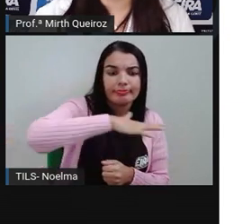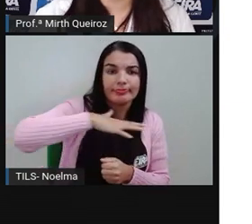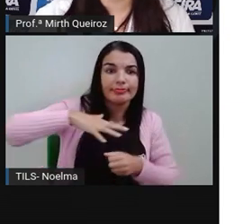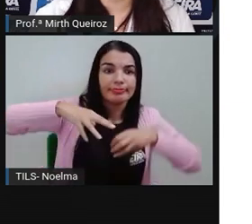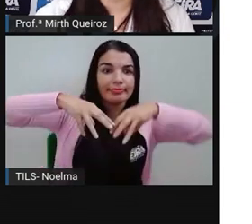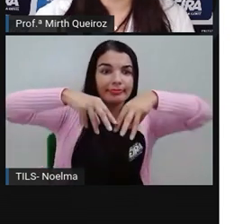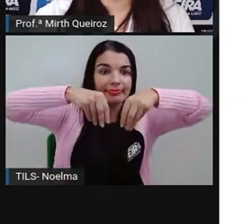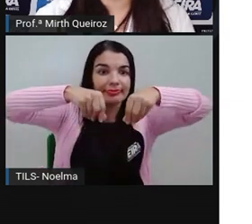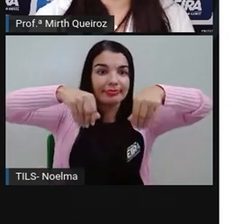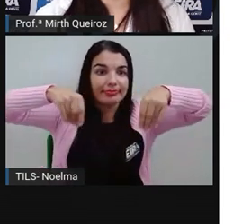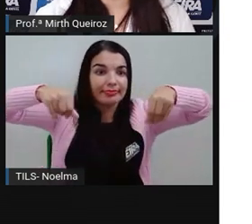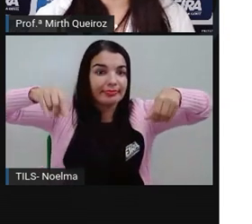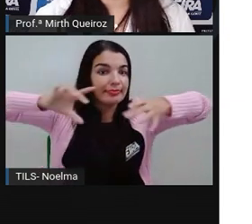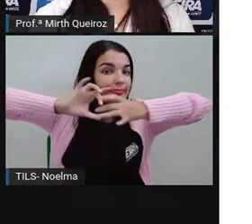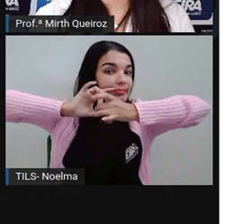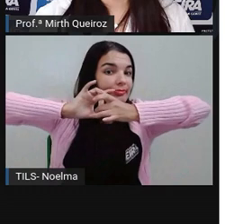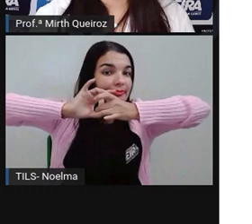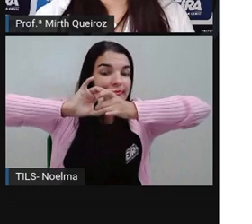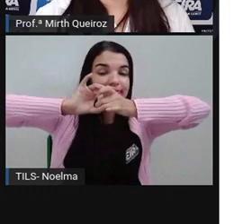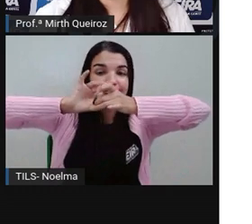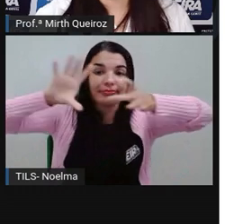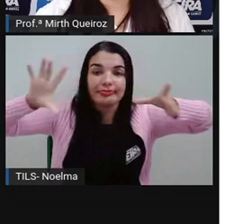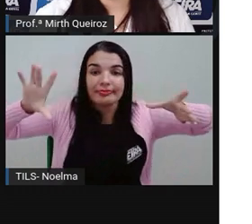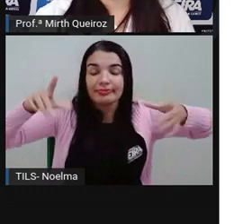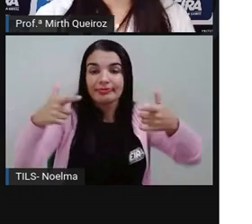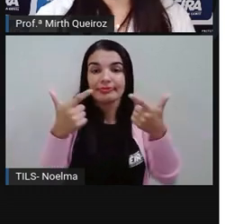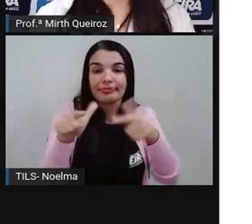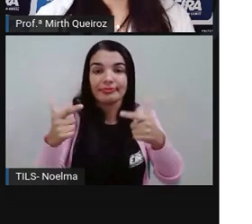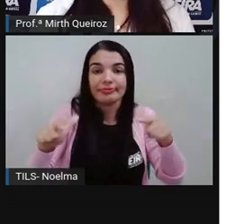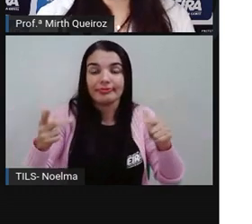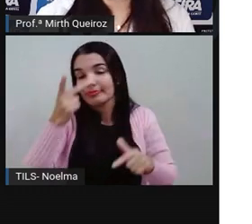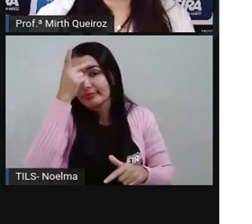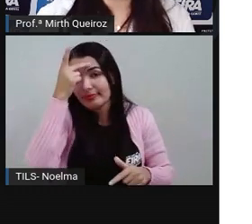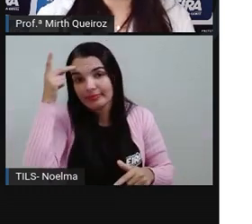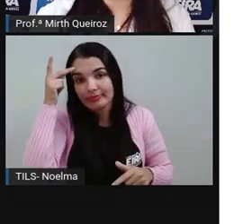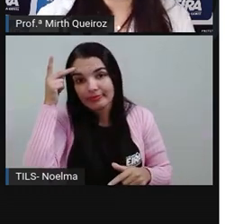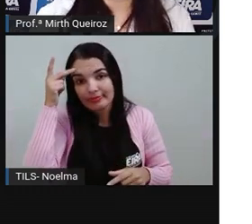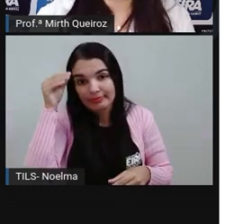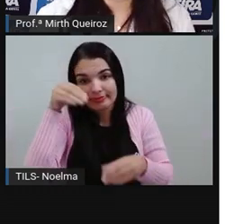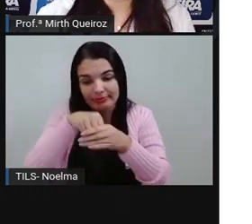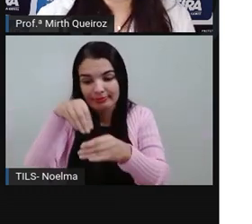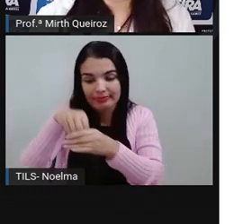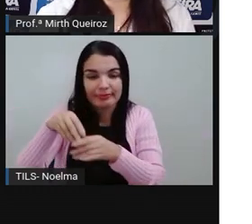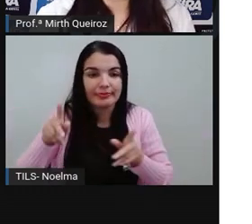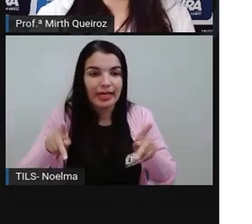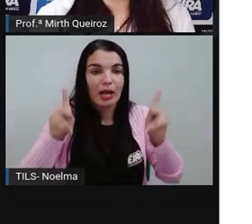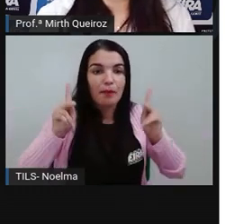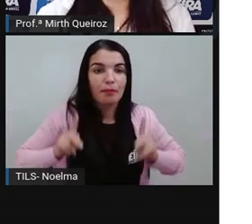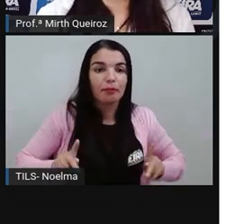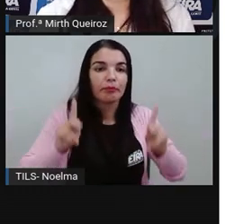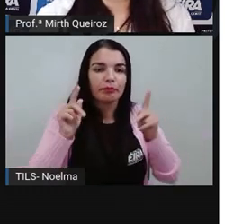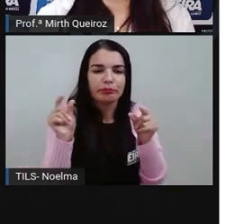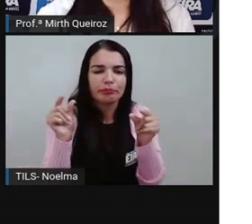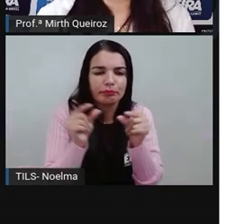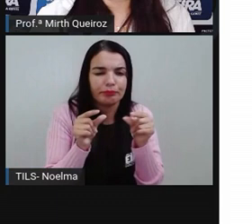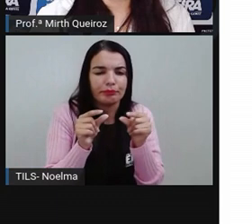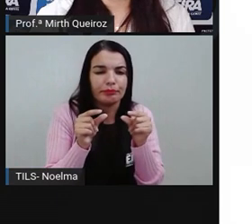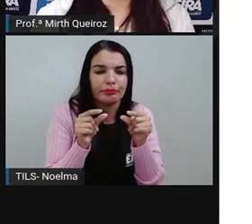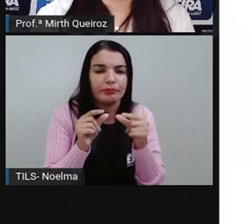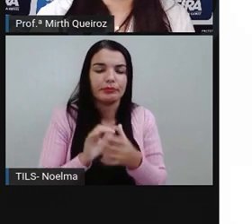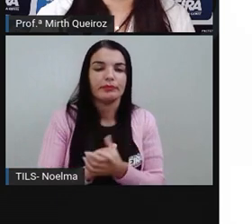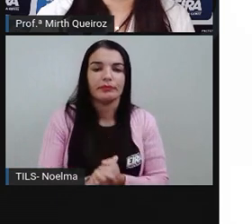O que significa isso, pró? Vazio demográfico? Seria pequena população, né?